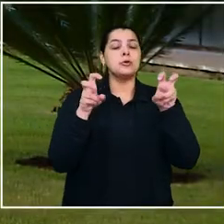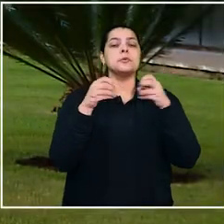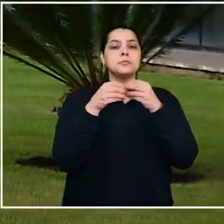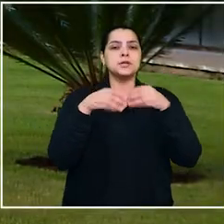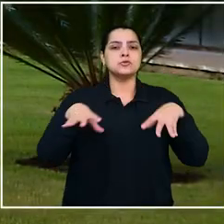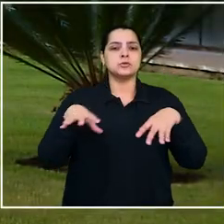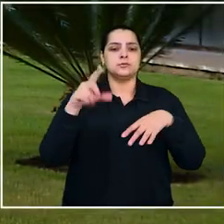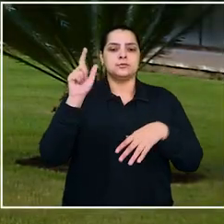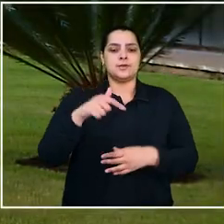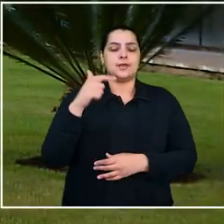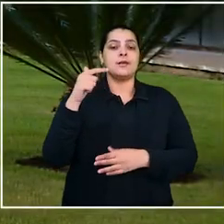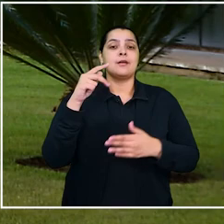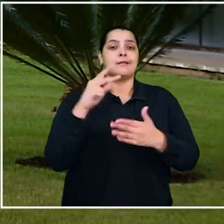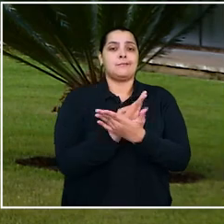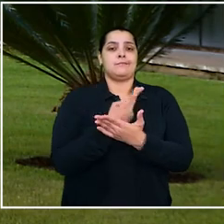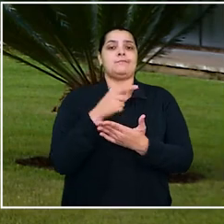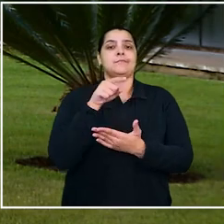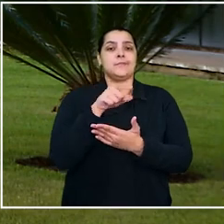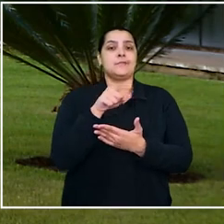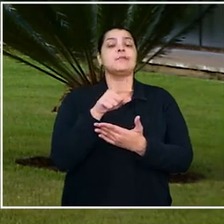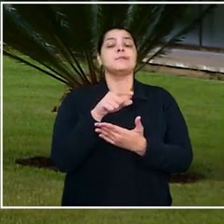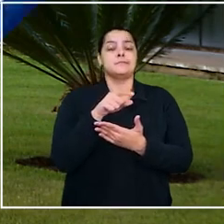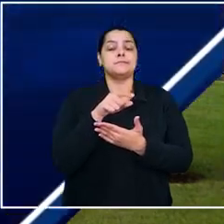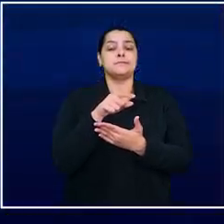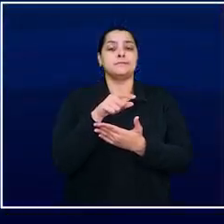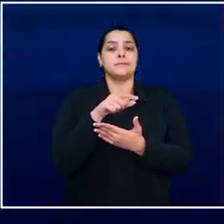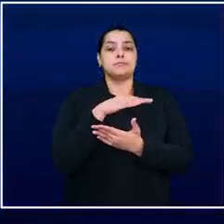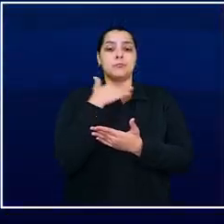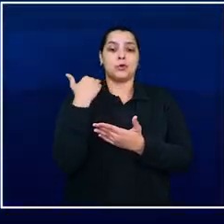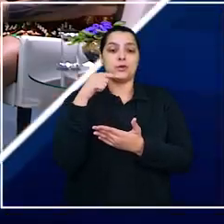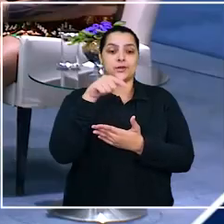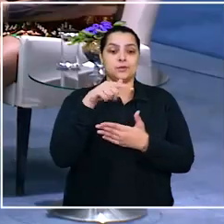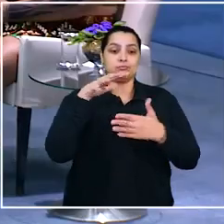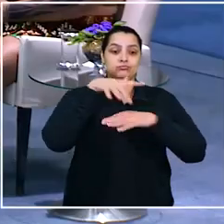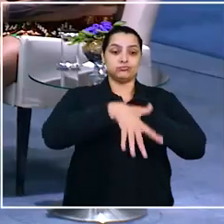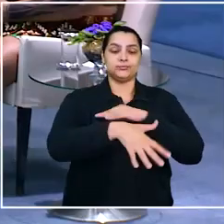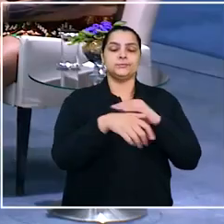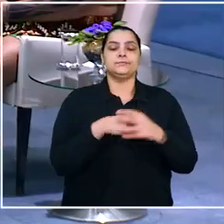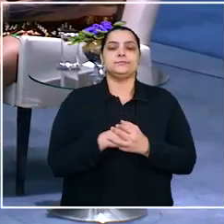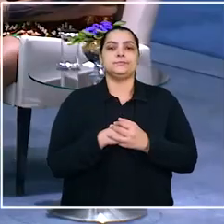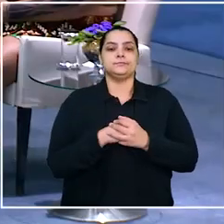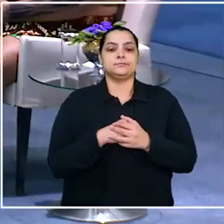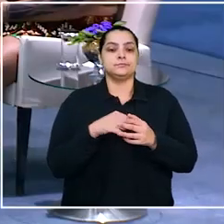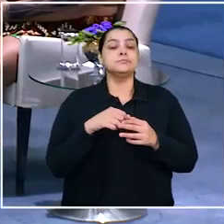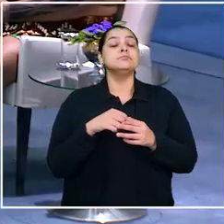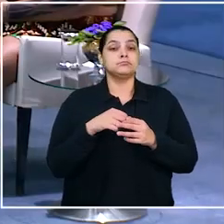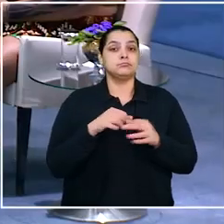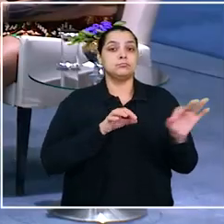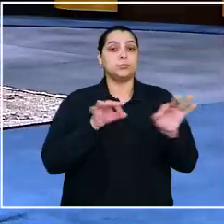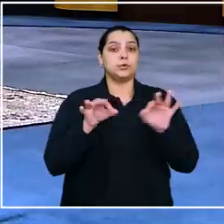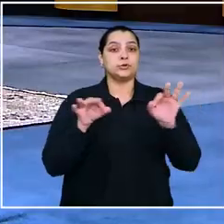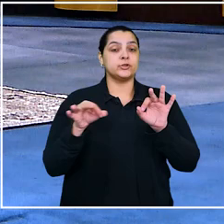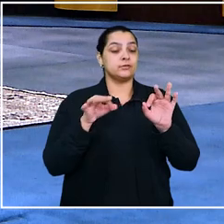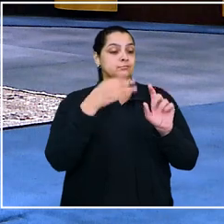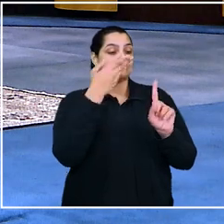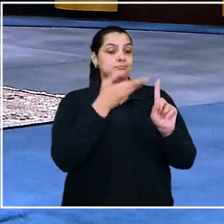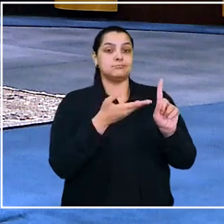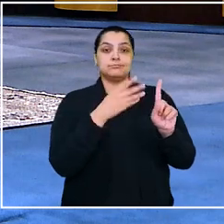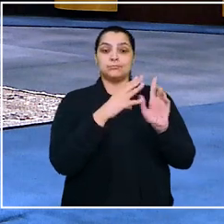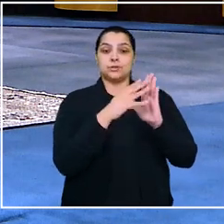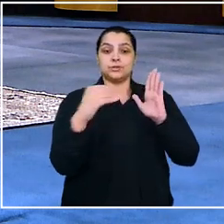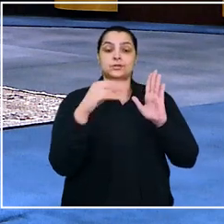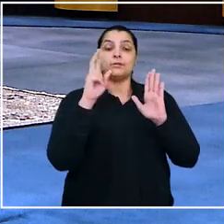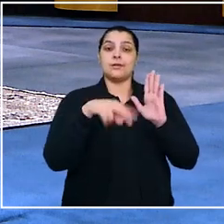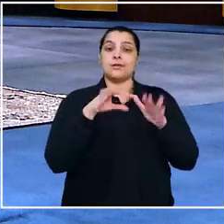danos causados diretamente à vítima da tragédia. E mais, projeto Gente que Inspira homenageia